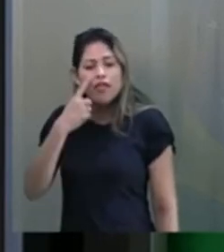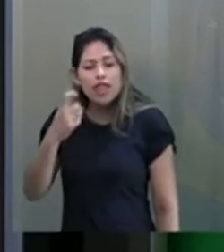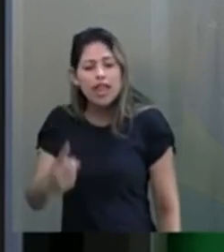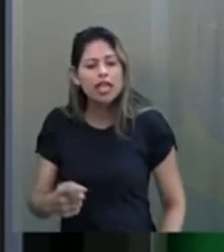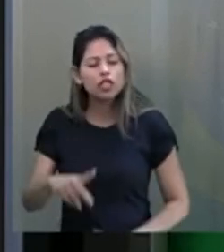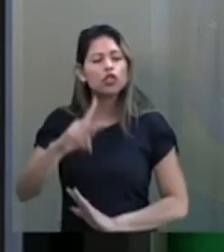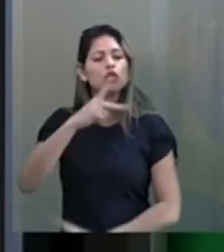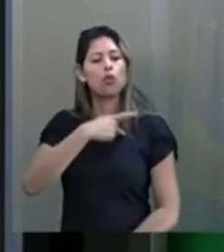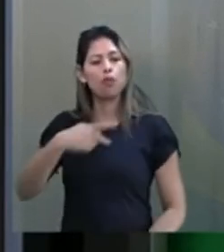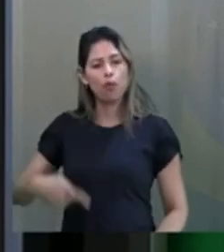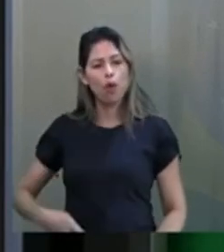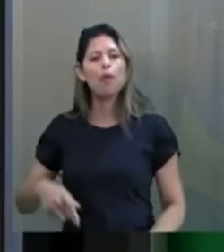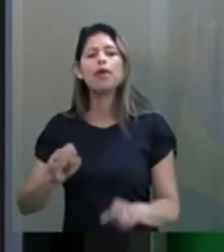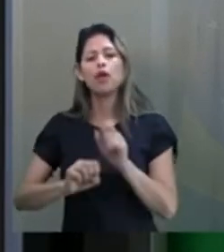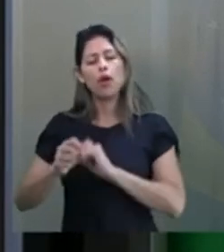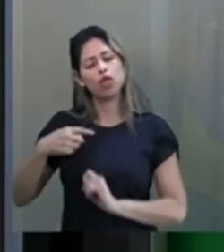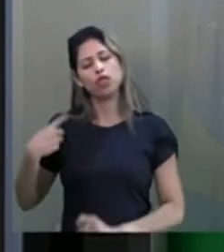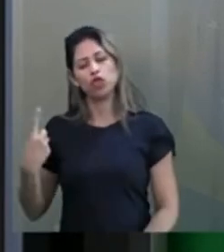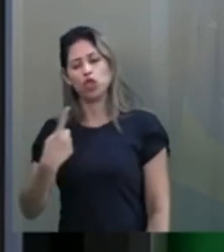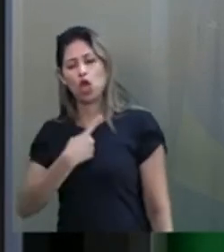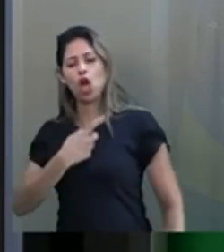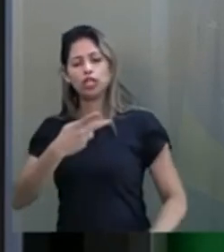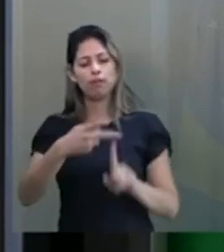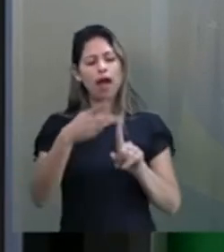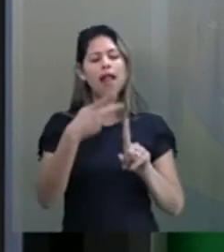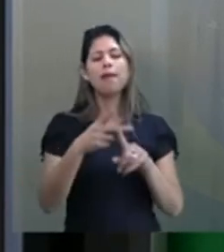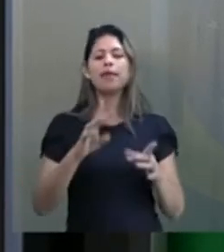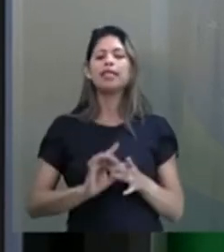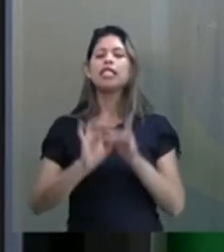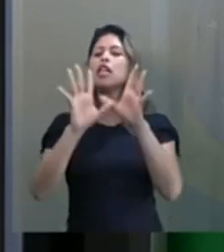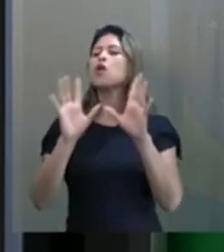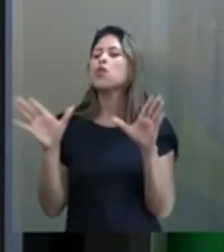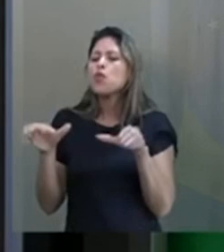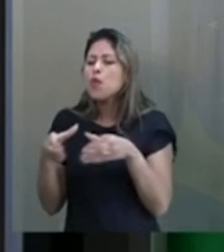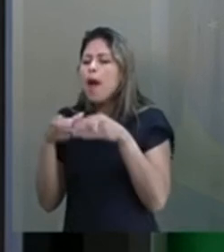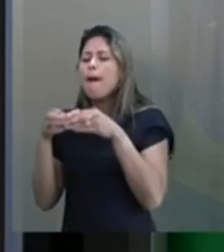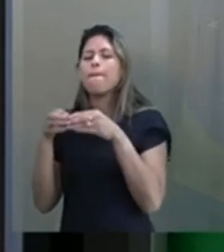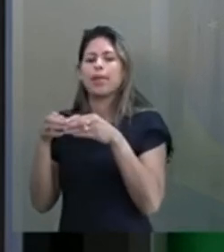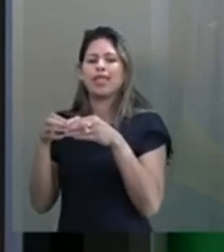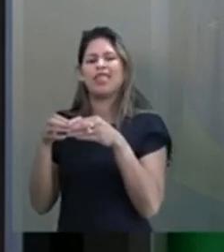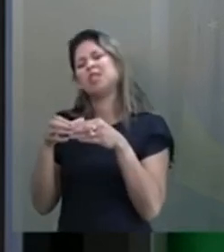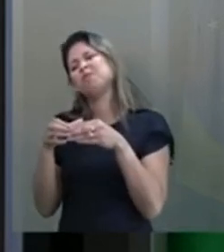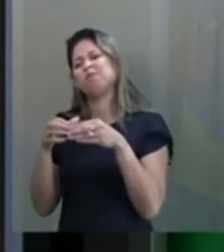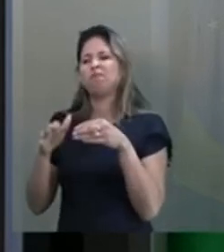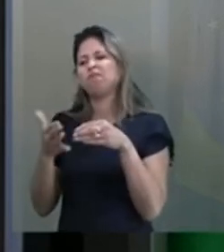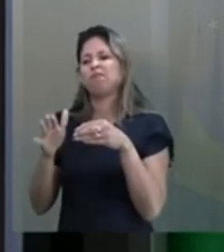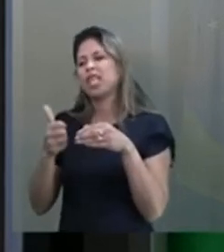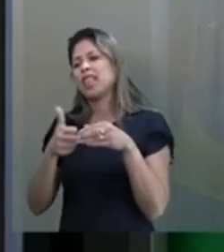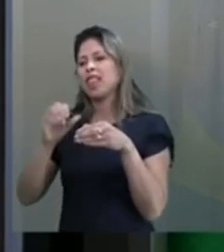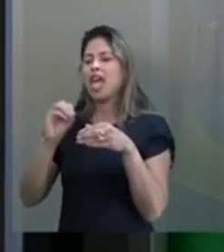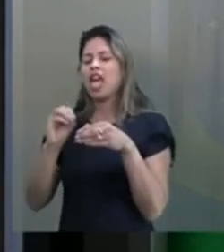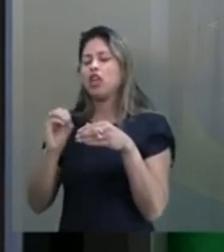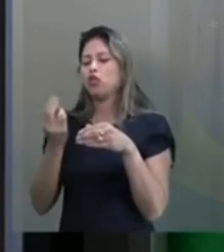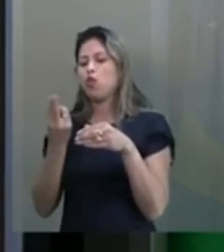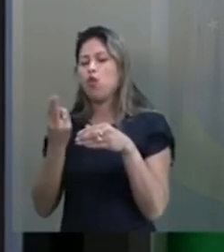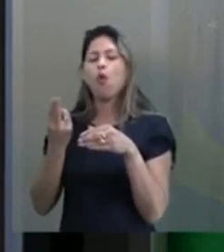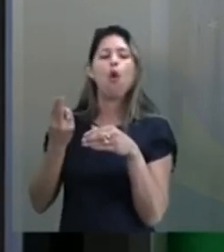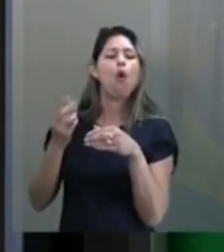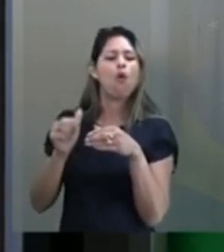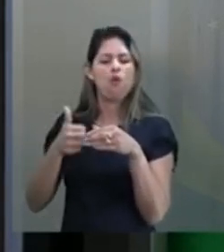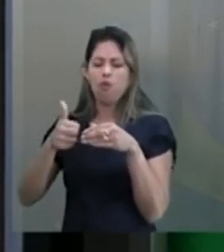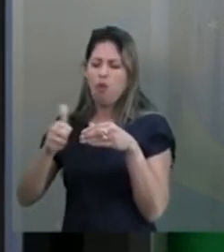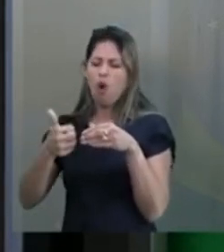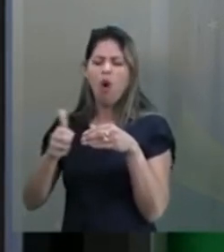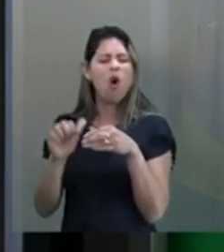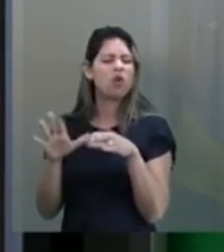época do Roberto Campos, somos nós, os parlamentares liberais. Uma minoria de o quê? 10? 11? Se a gente for ampliar a